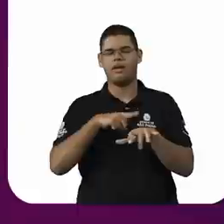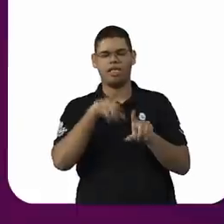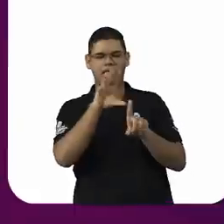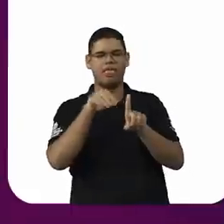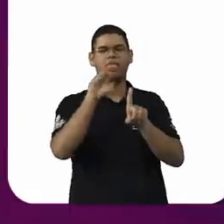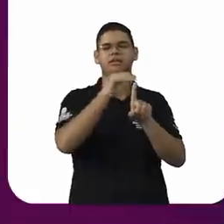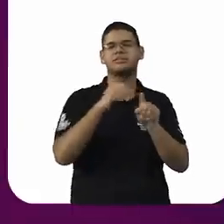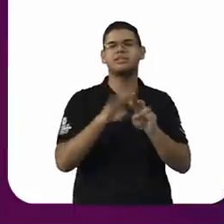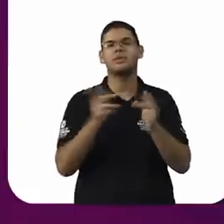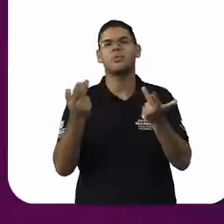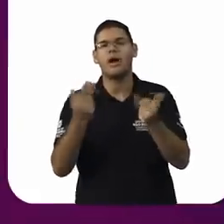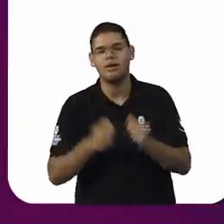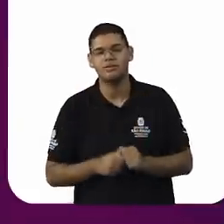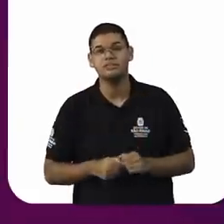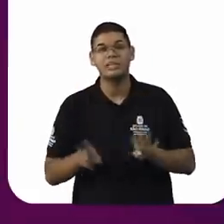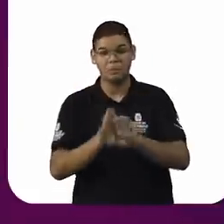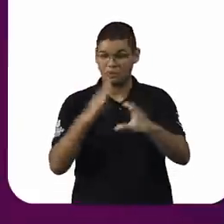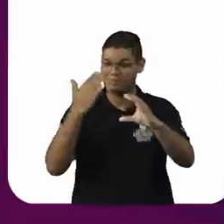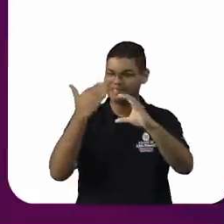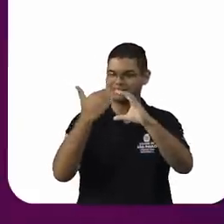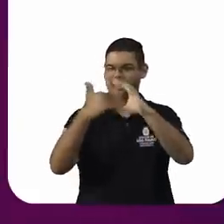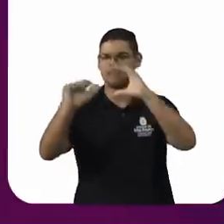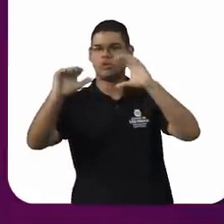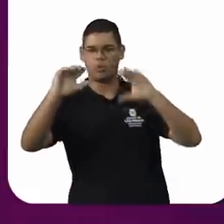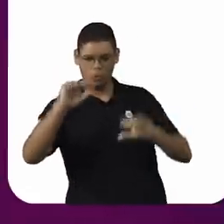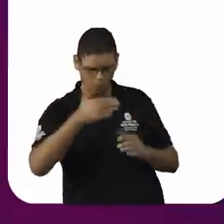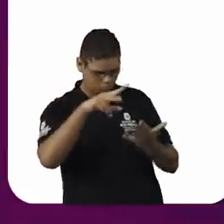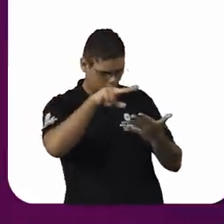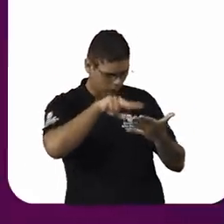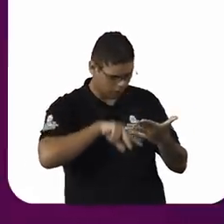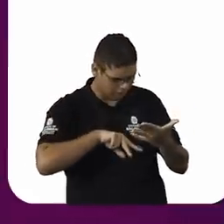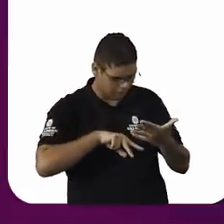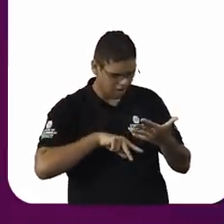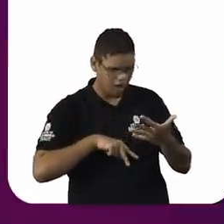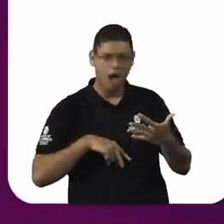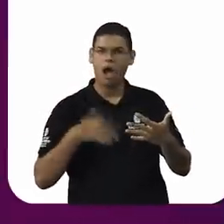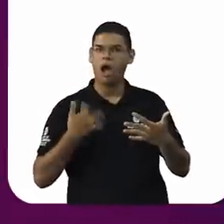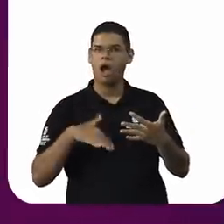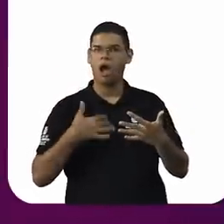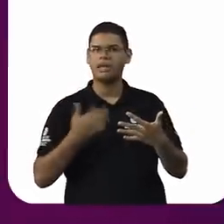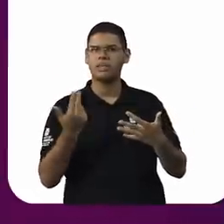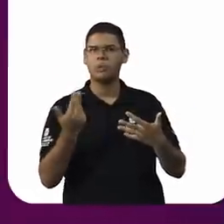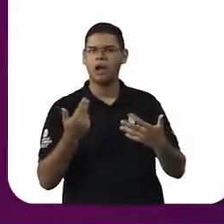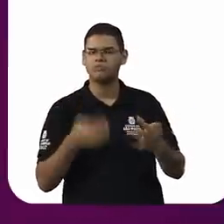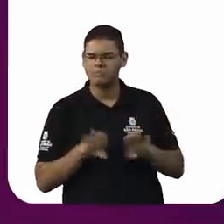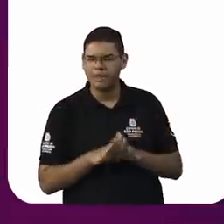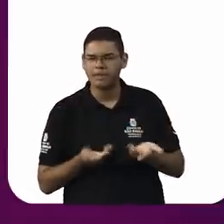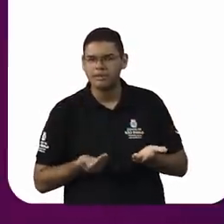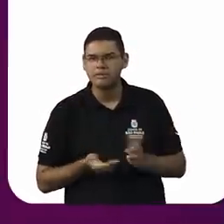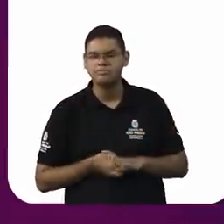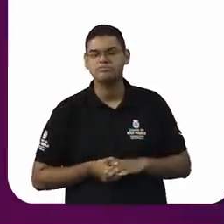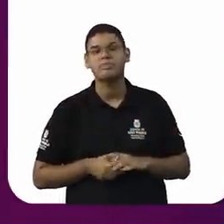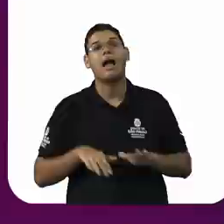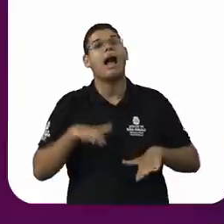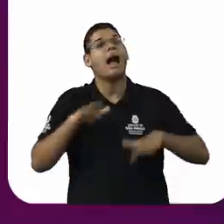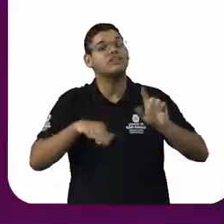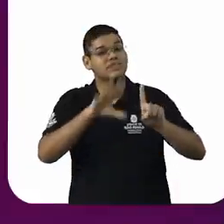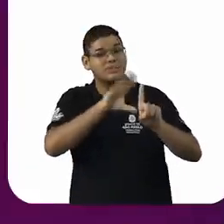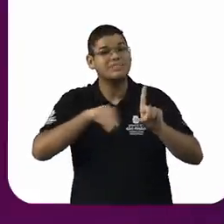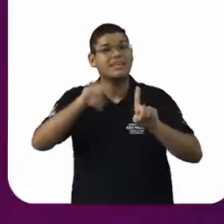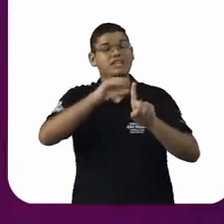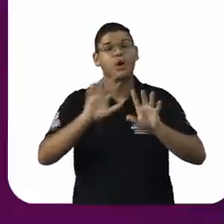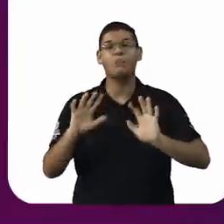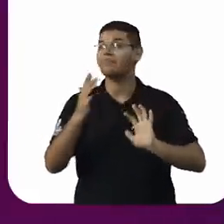ressaltar que nem sempre o assédio sexual ocorre por meio de um toque. Nem sempre esse toque é